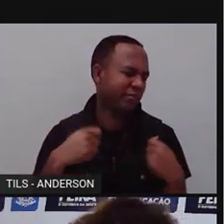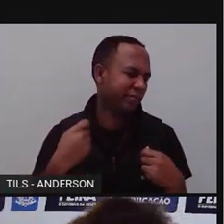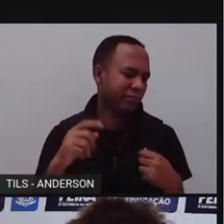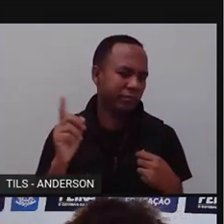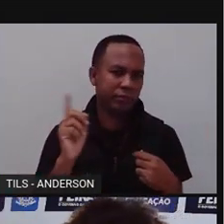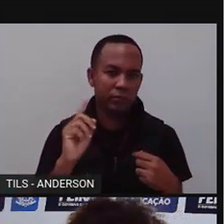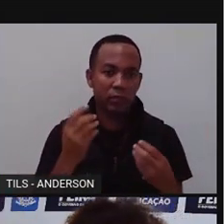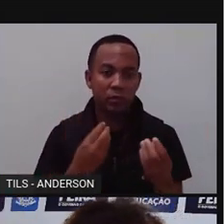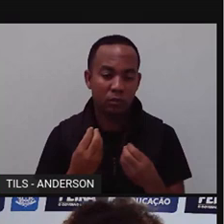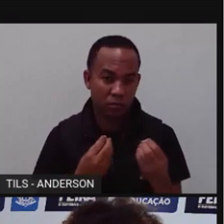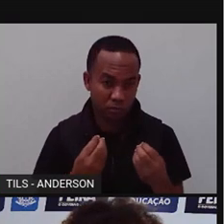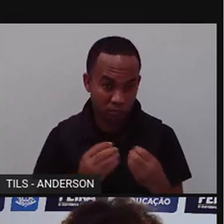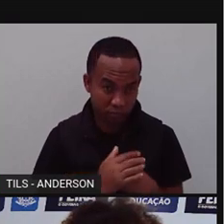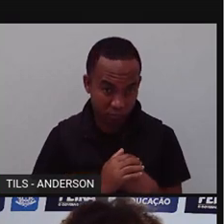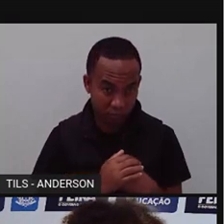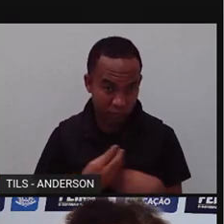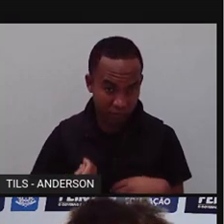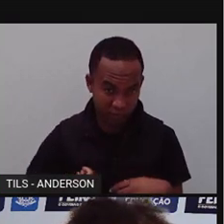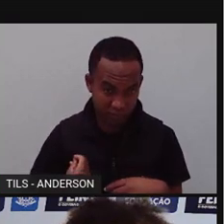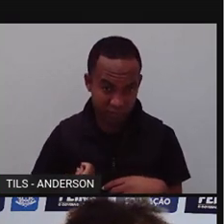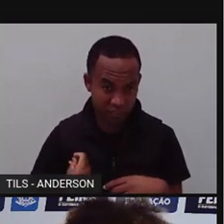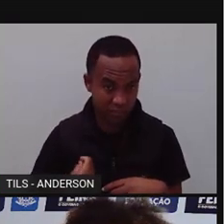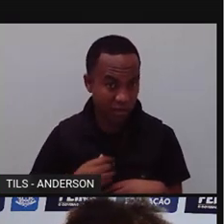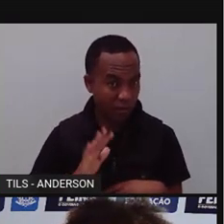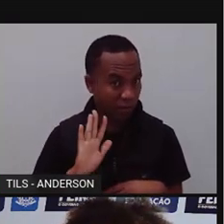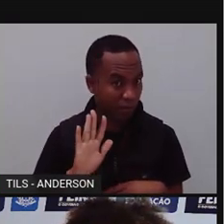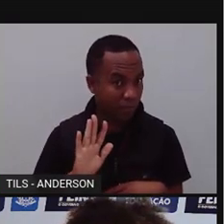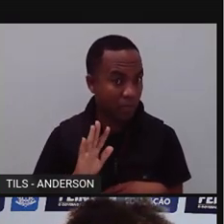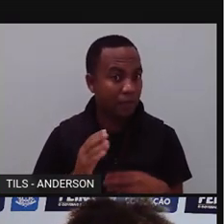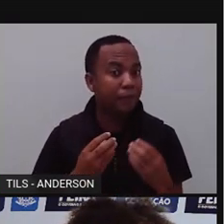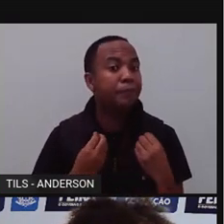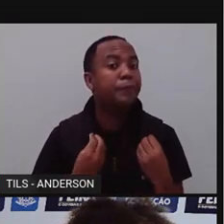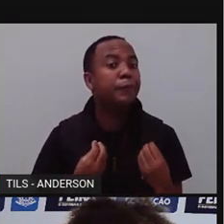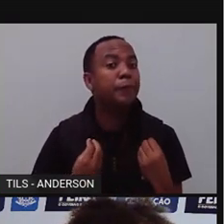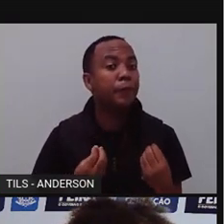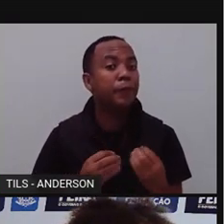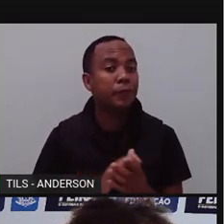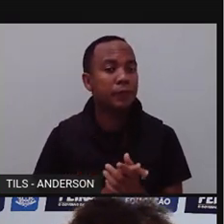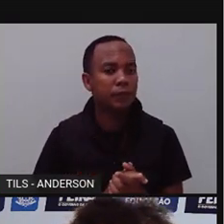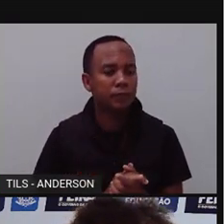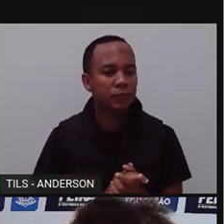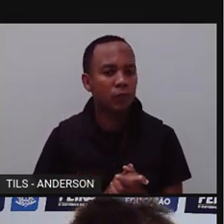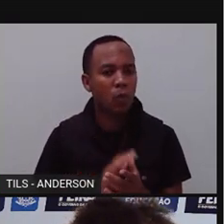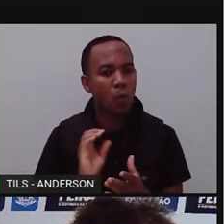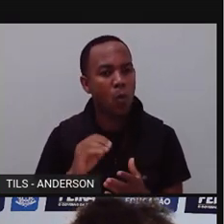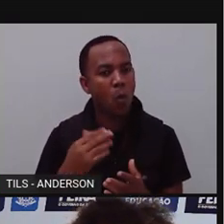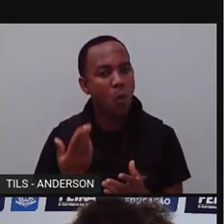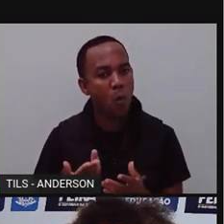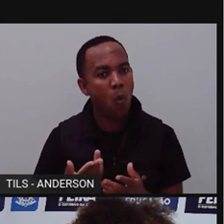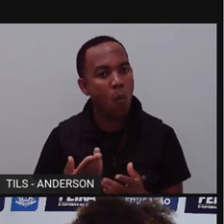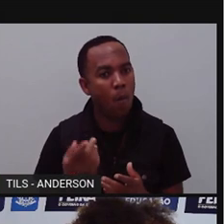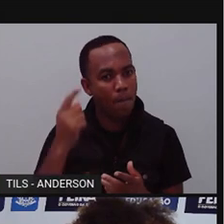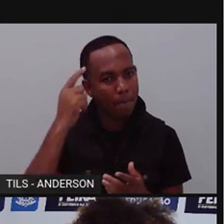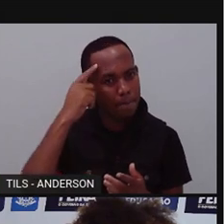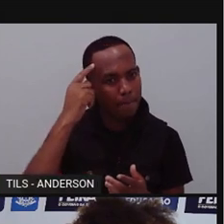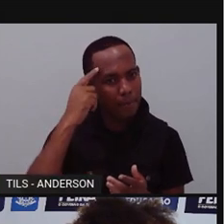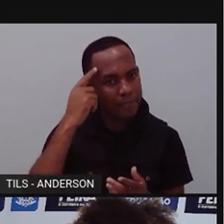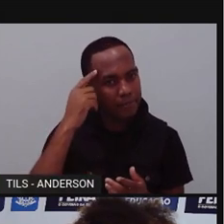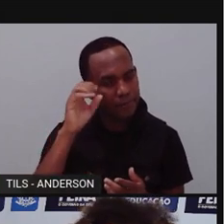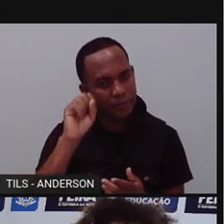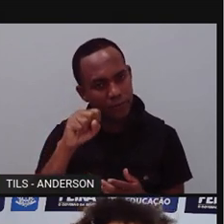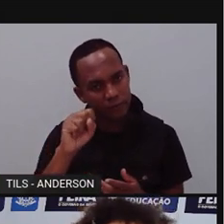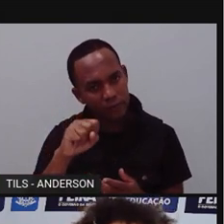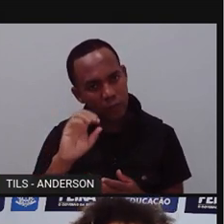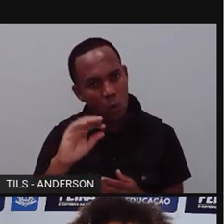quilômetros, não interfere na minha vida. Será que ela não interfere na sua vida? Ou será que interfere? Vamos pensar sobre isso aí?